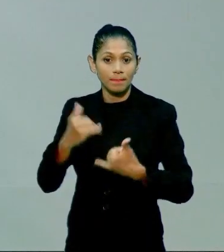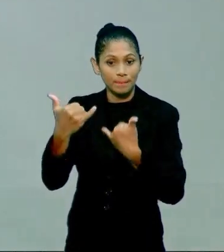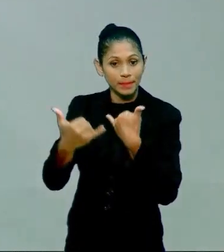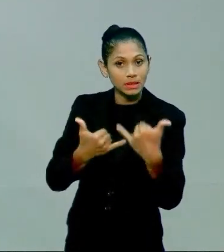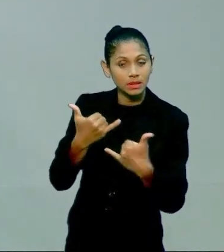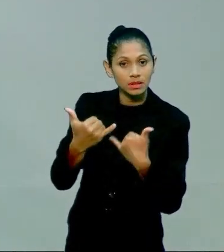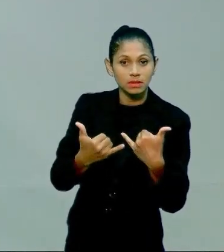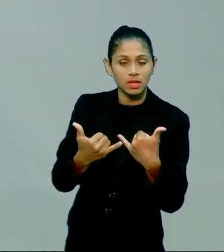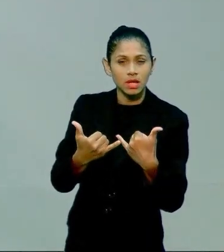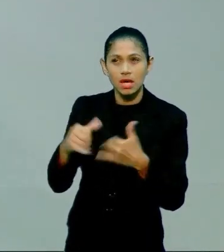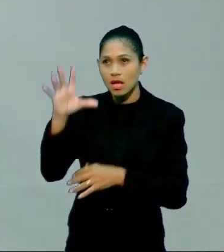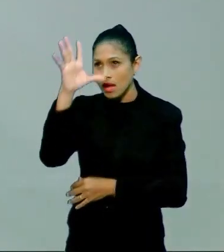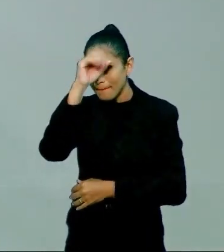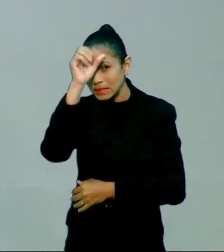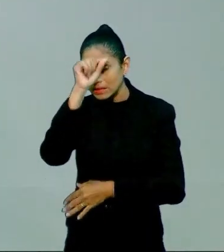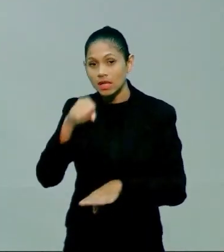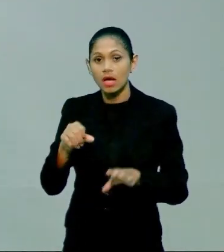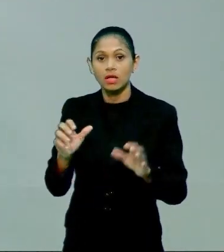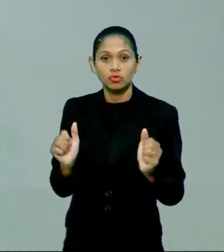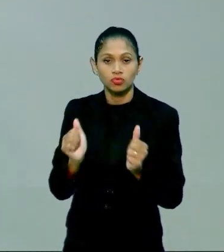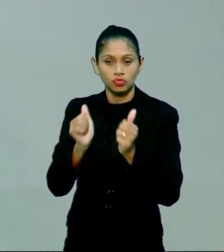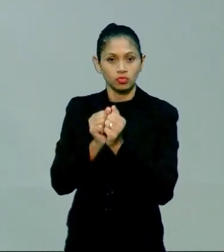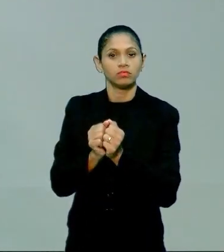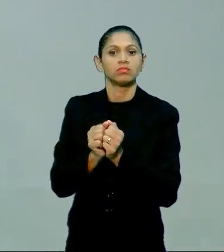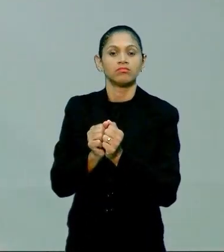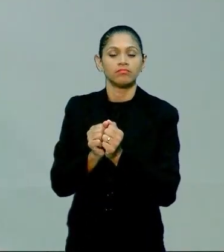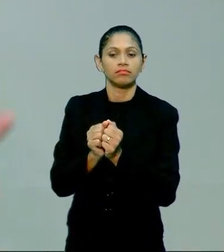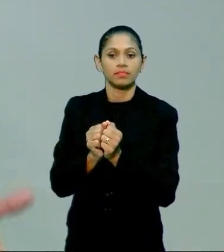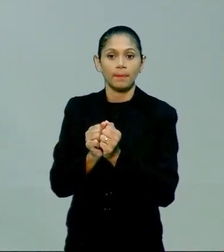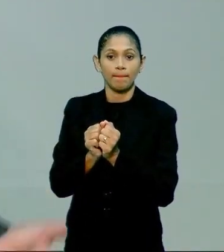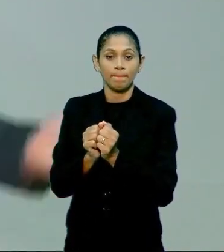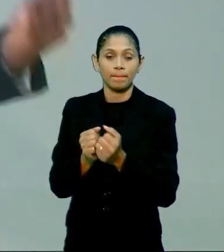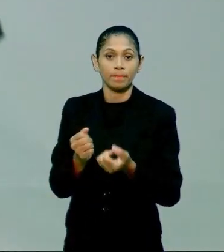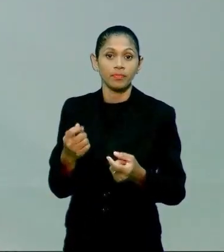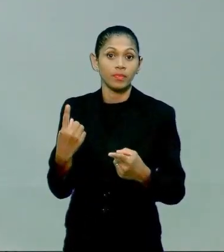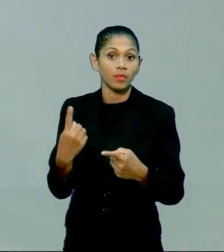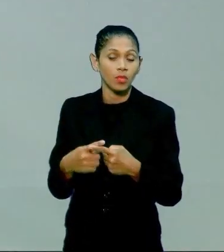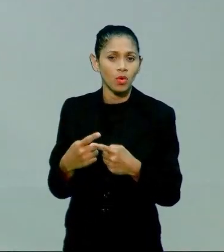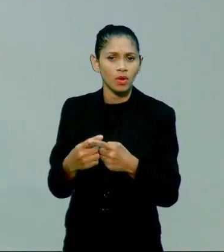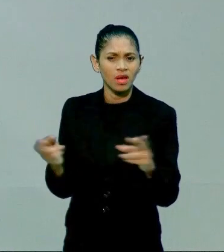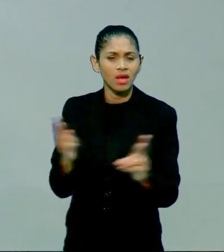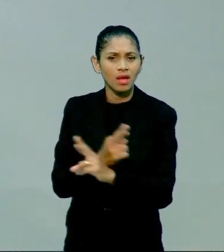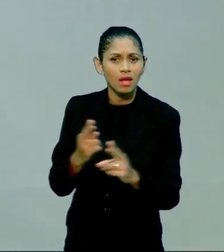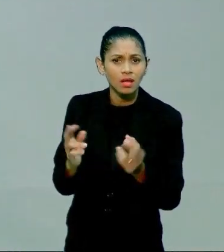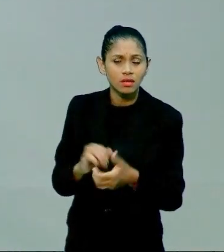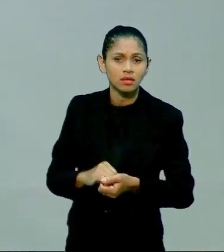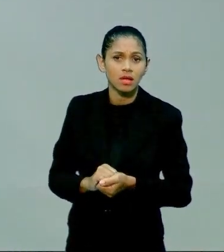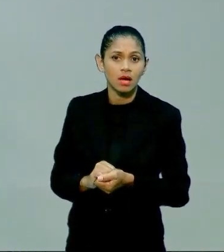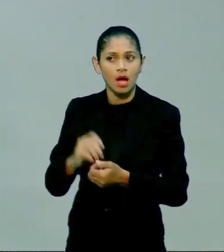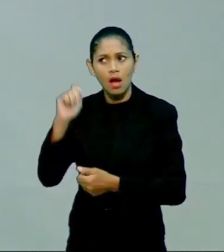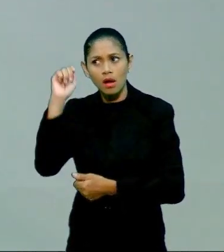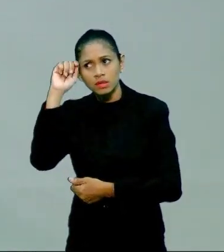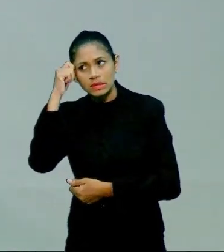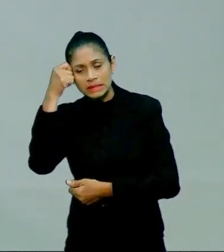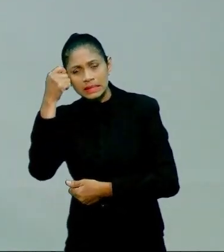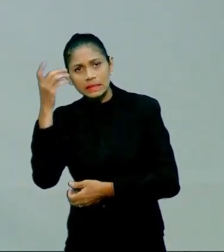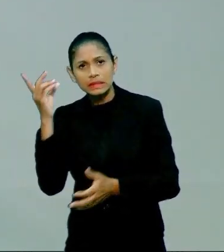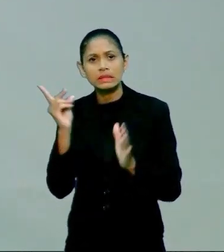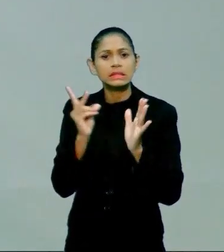direcionamento acerca das atividades indígenas e afro? porque isso faz parte da nossa cultura e da nossa